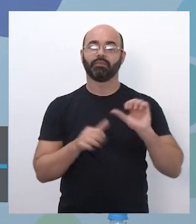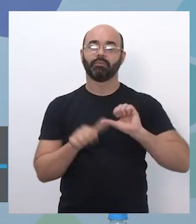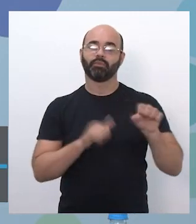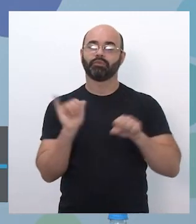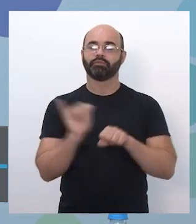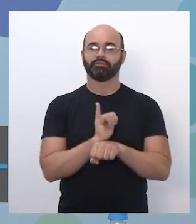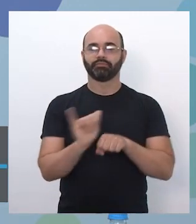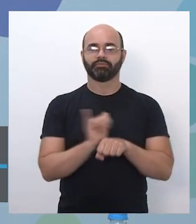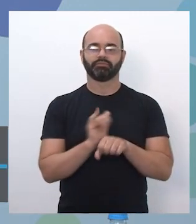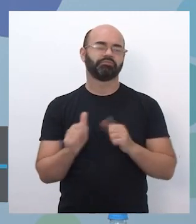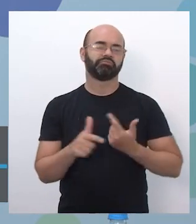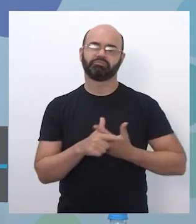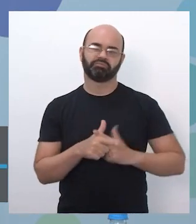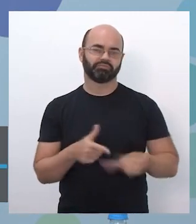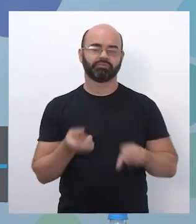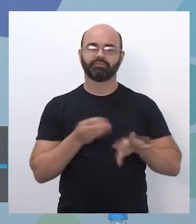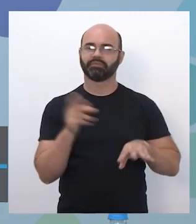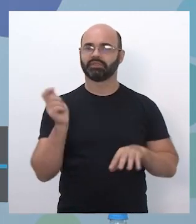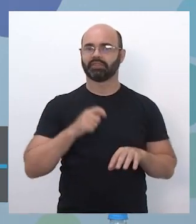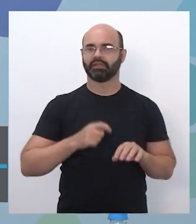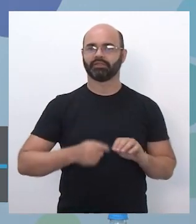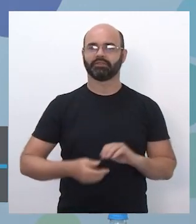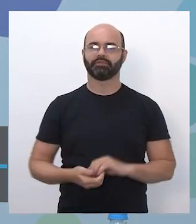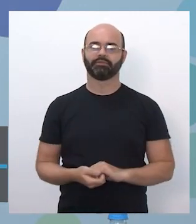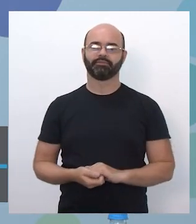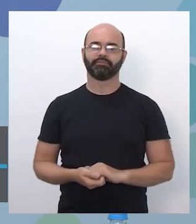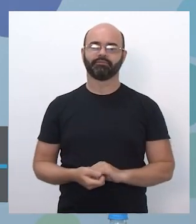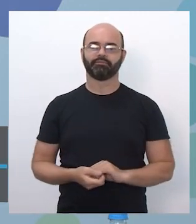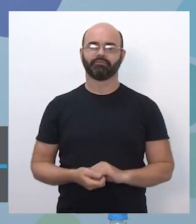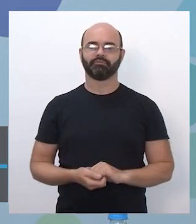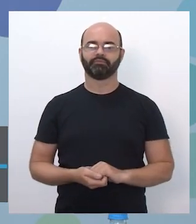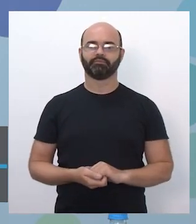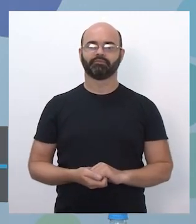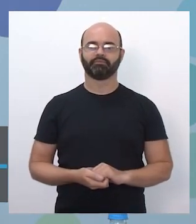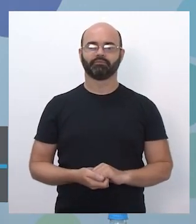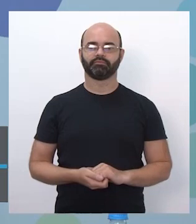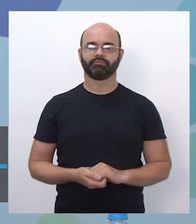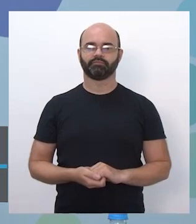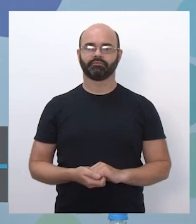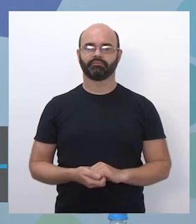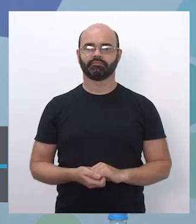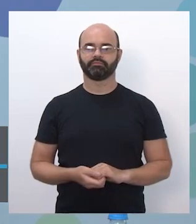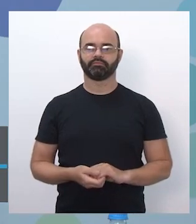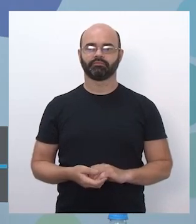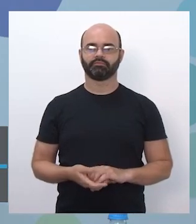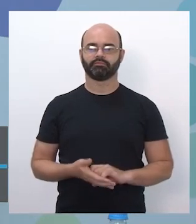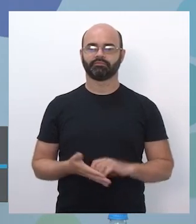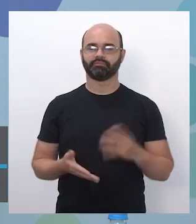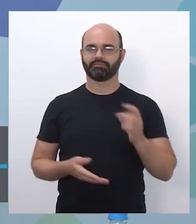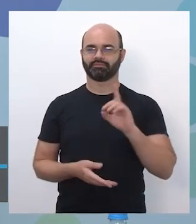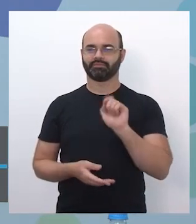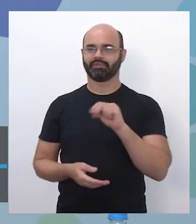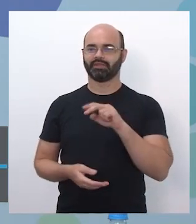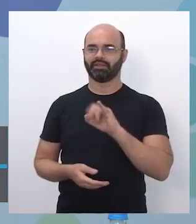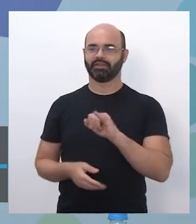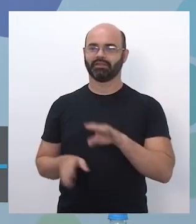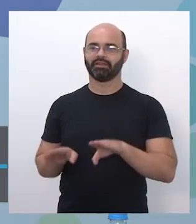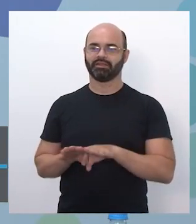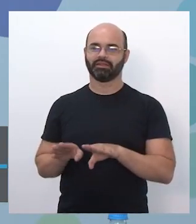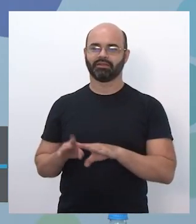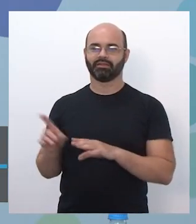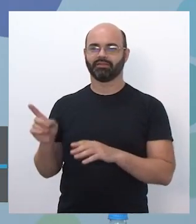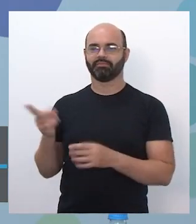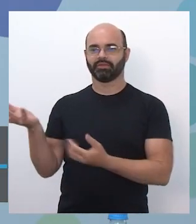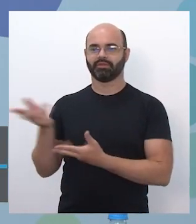rede. Eu queria falar, já vou contar com a Dani e também com uma outra convidada